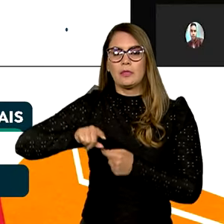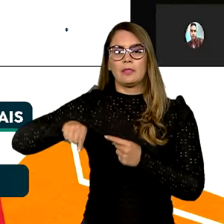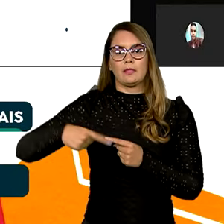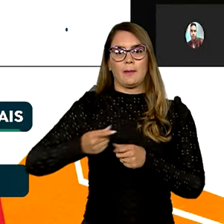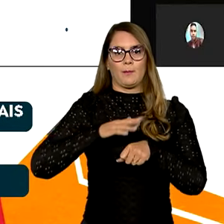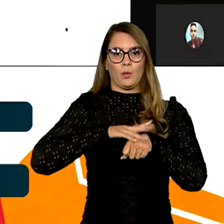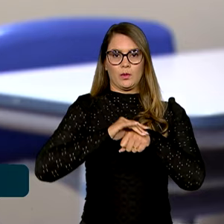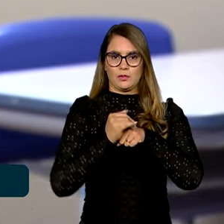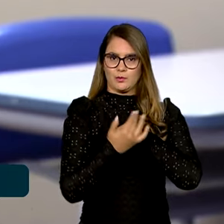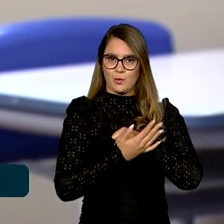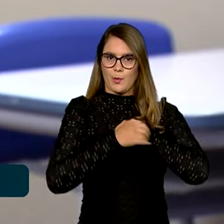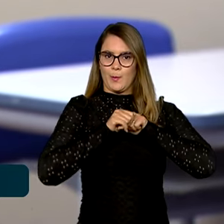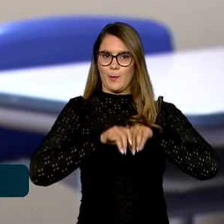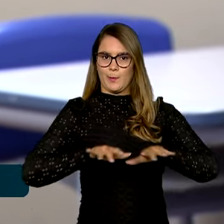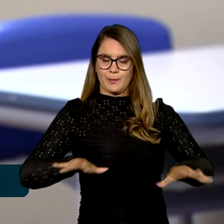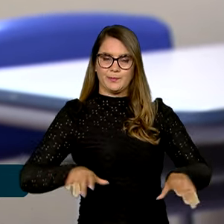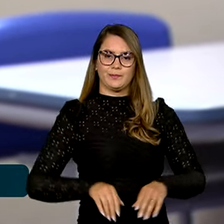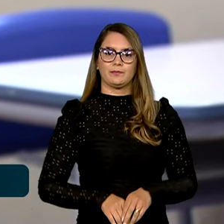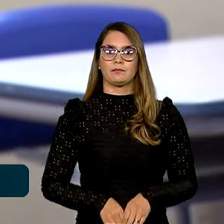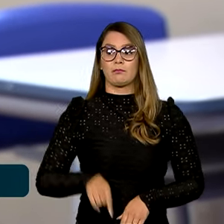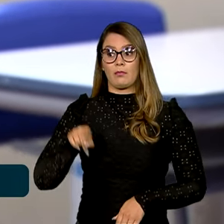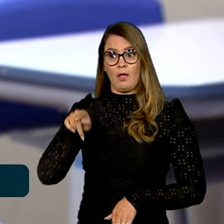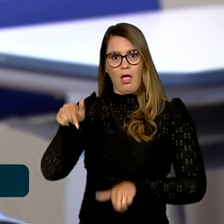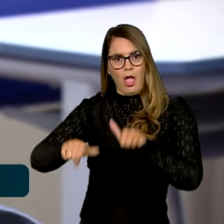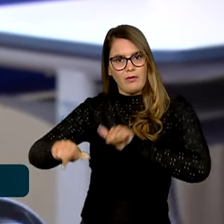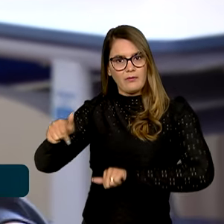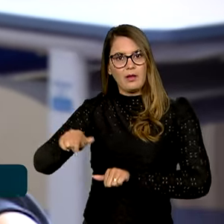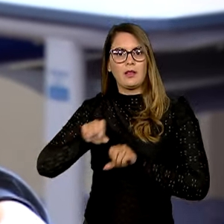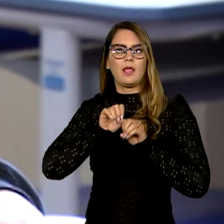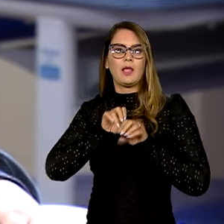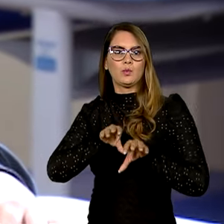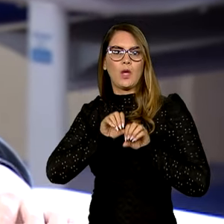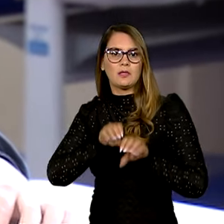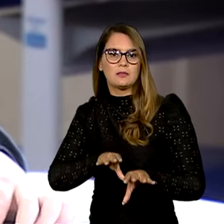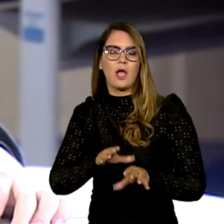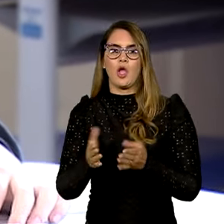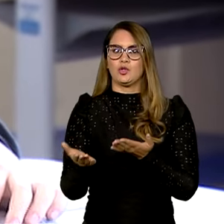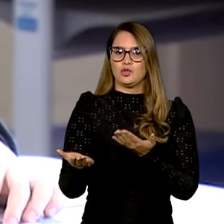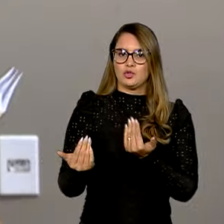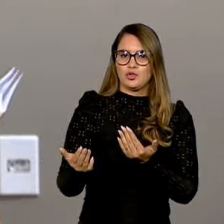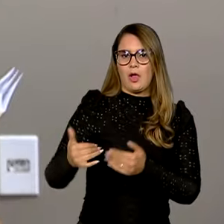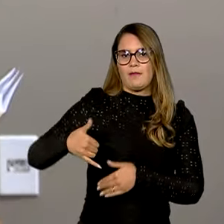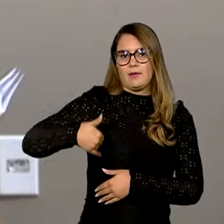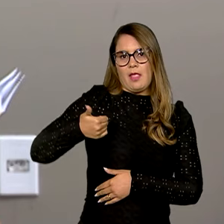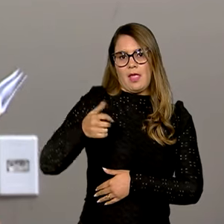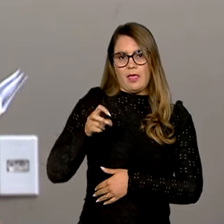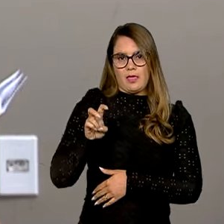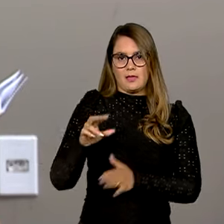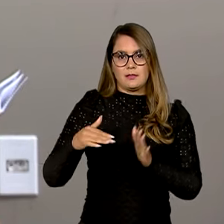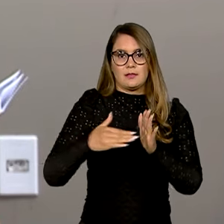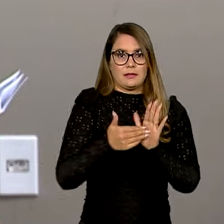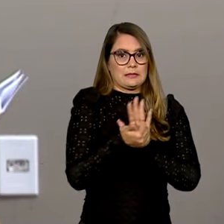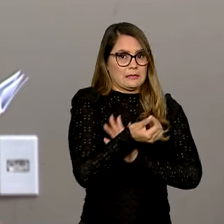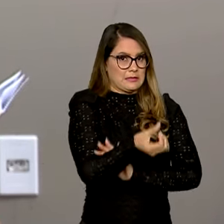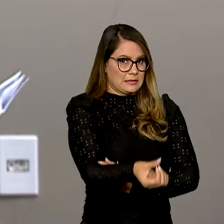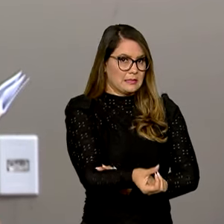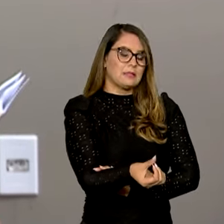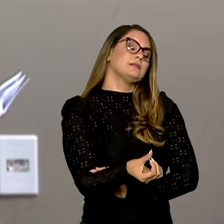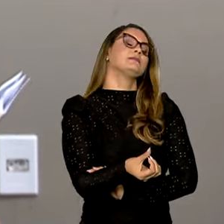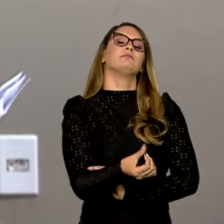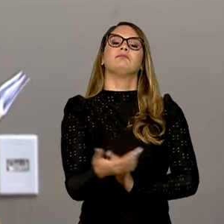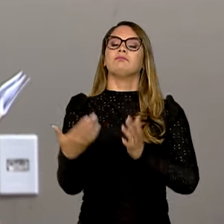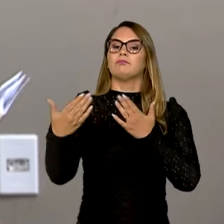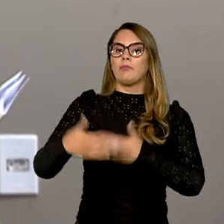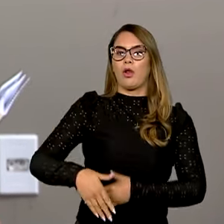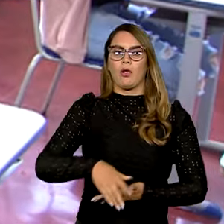-19. E além de avaliar o nível educacional de jovens de 15 a 16 anos, por meio de